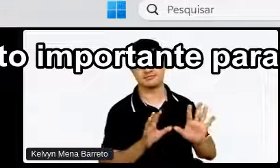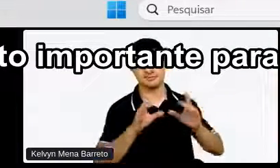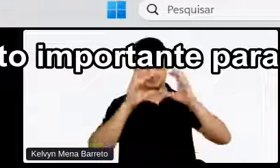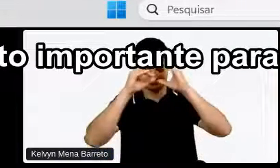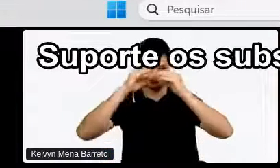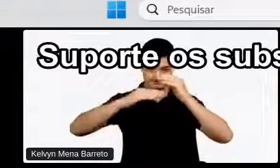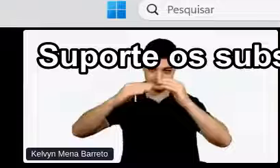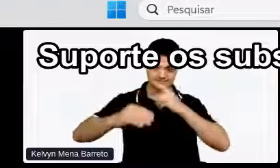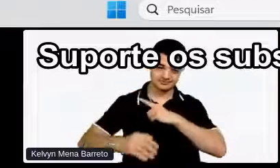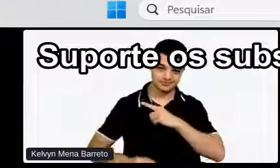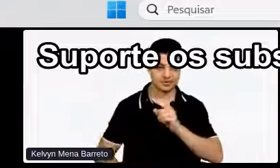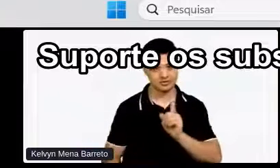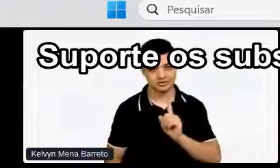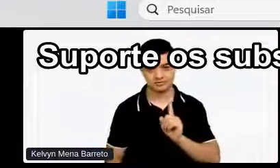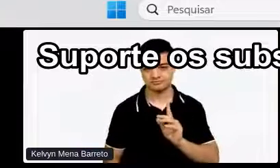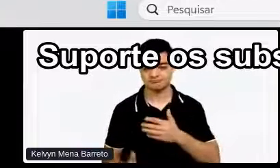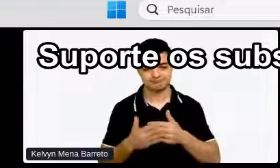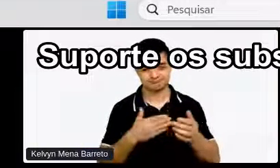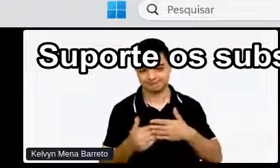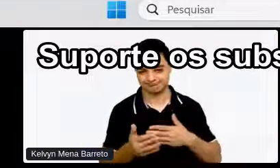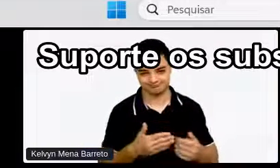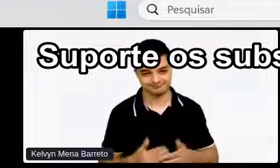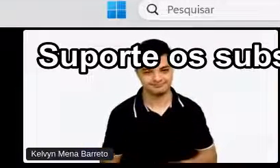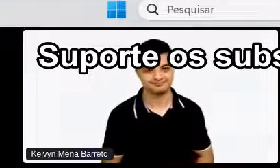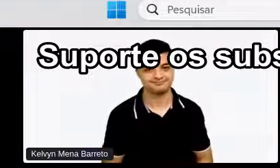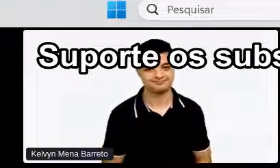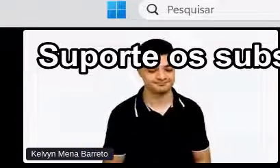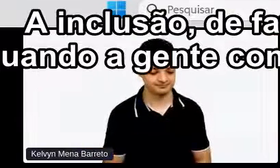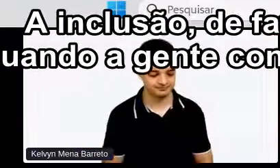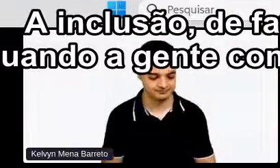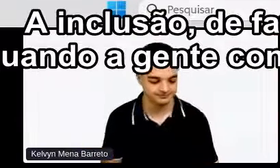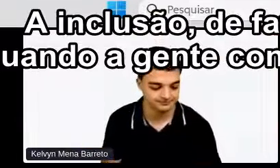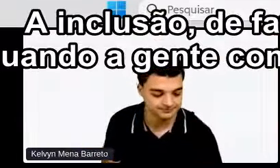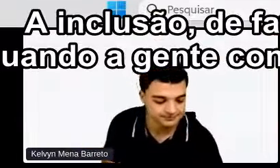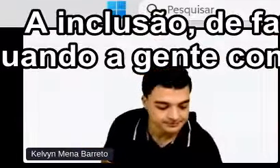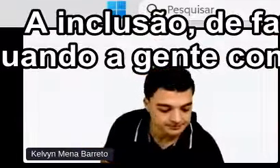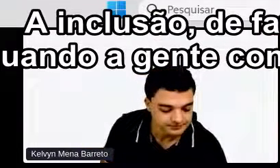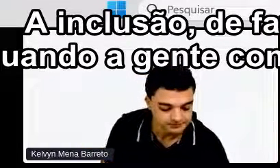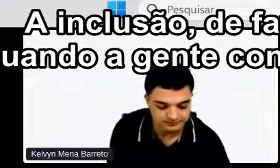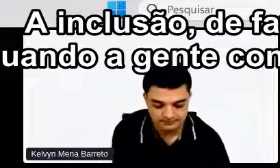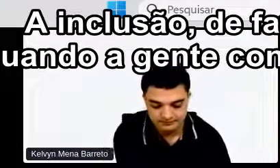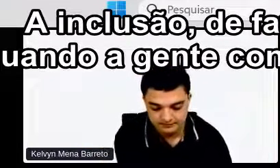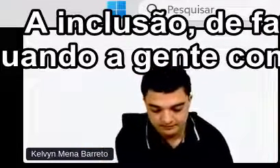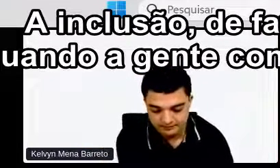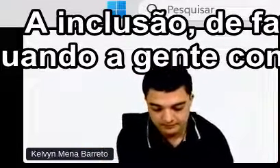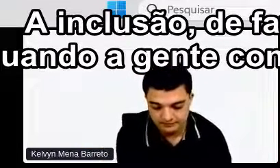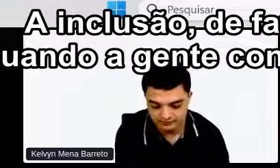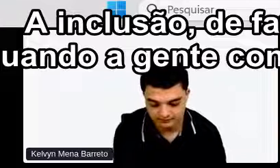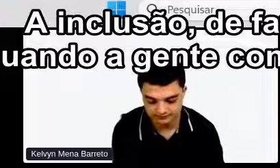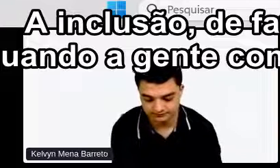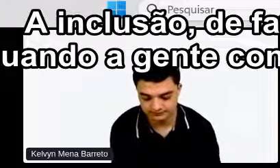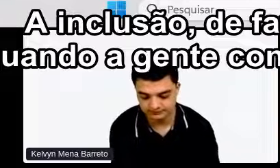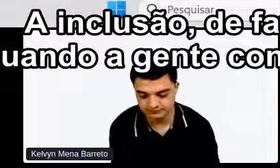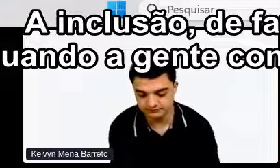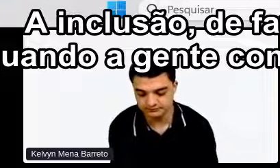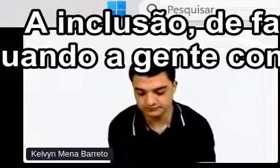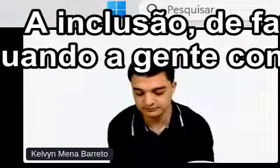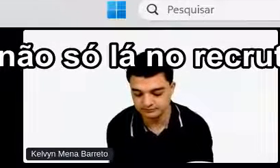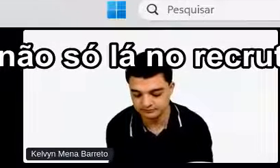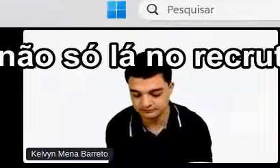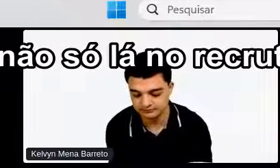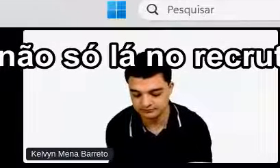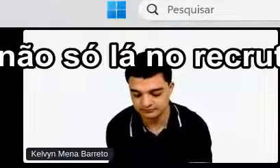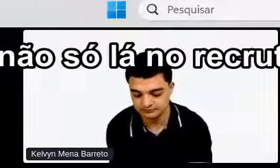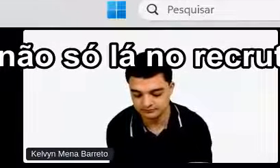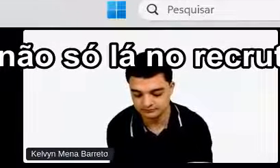esse tema Suporte ao subsistema GRH A inclusão de fato Vai acontecer Quando a gente Conseguir colocar isso